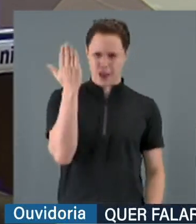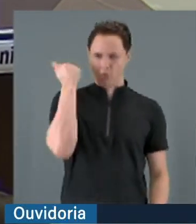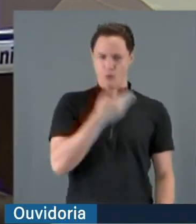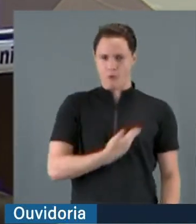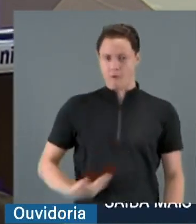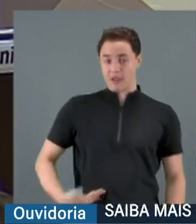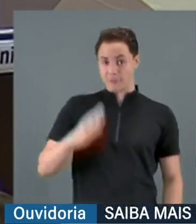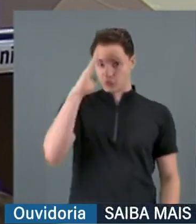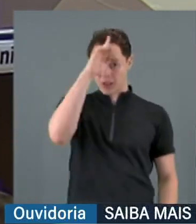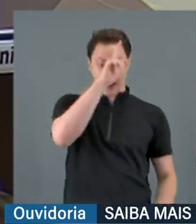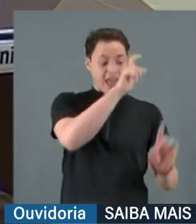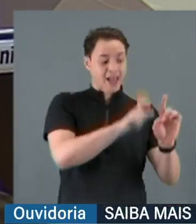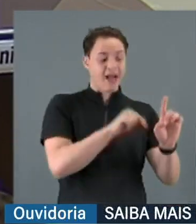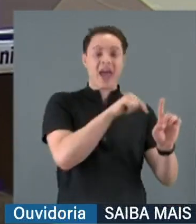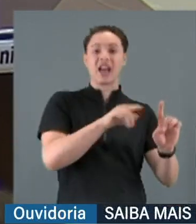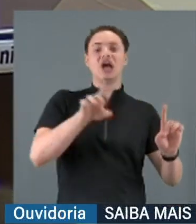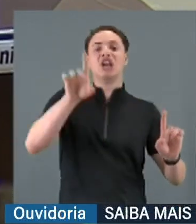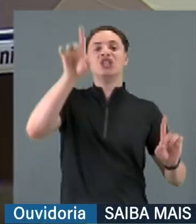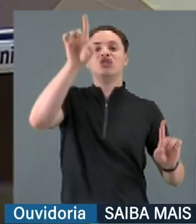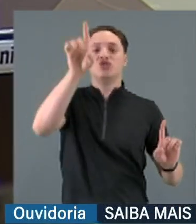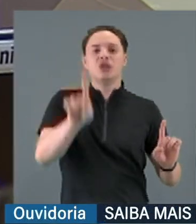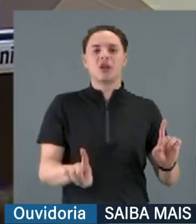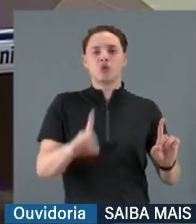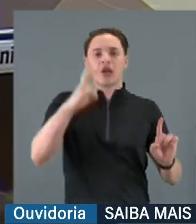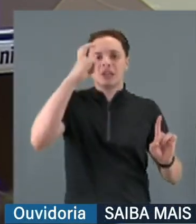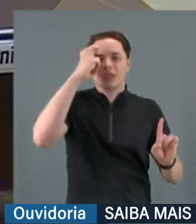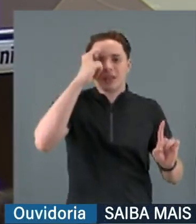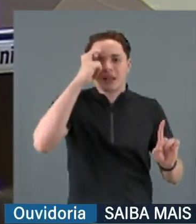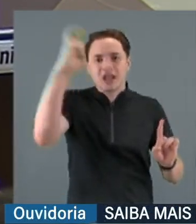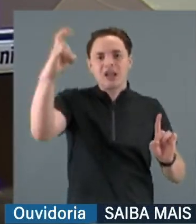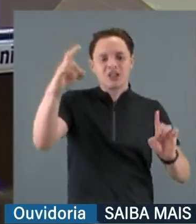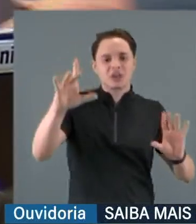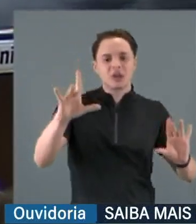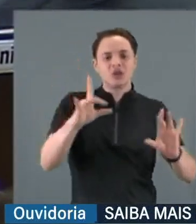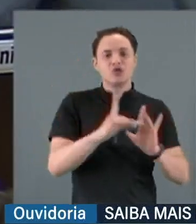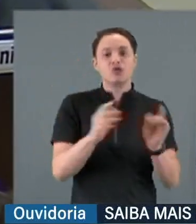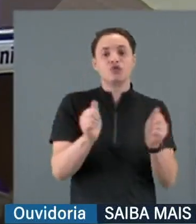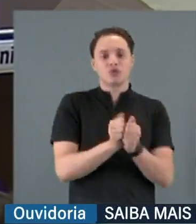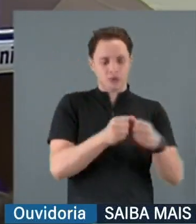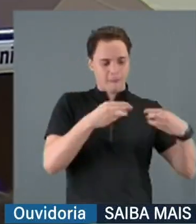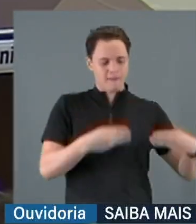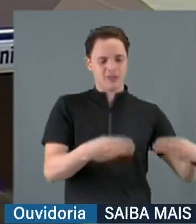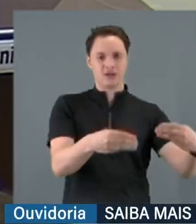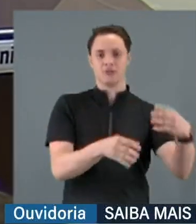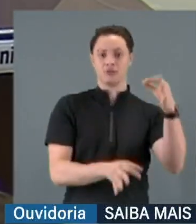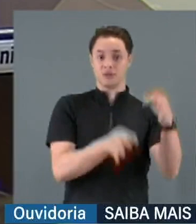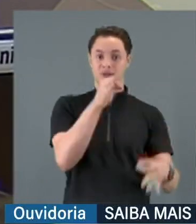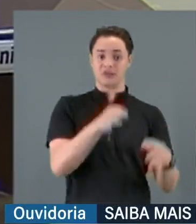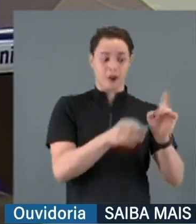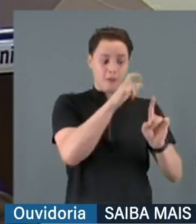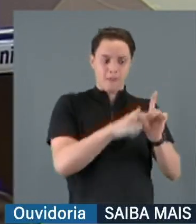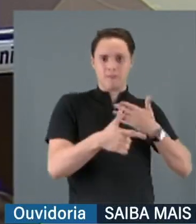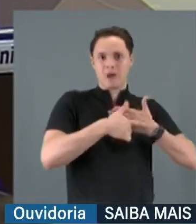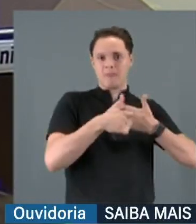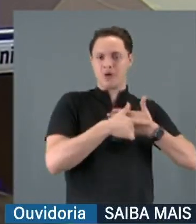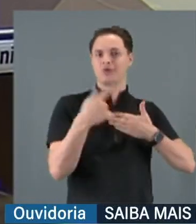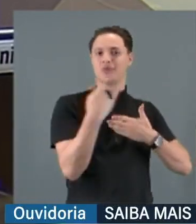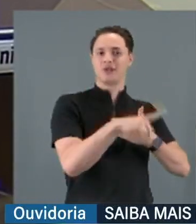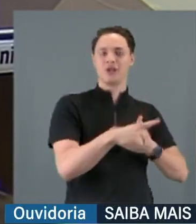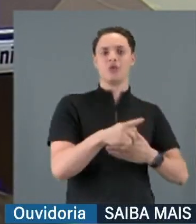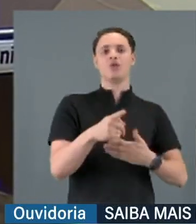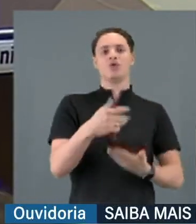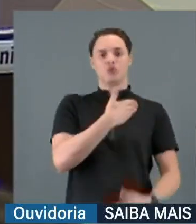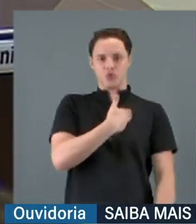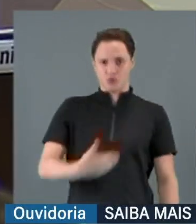de inteligência da Secretaria de Operações Integradas do Ministério da Justiça. Essa era a posição dela durante todo o ano